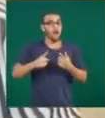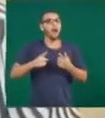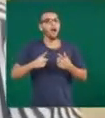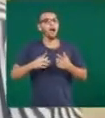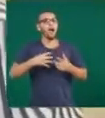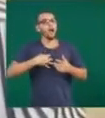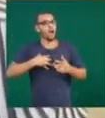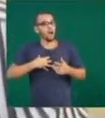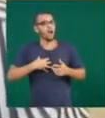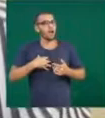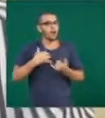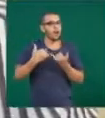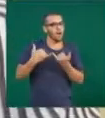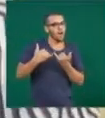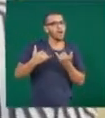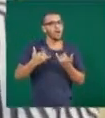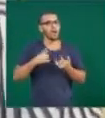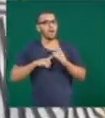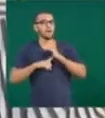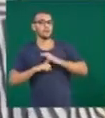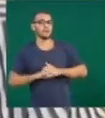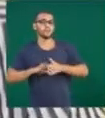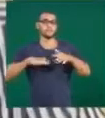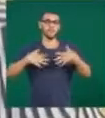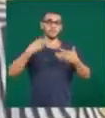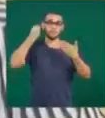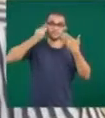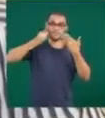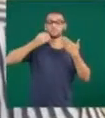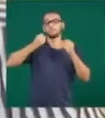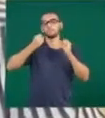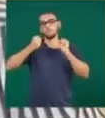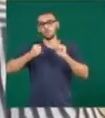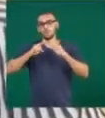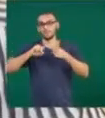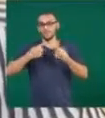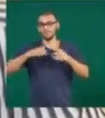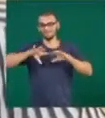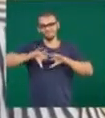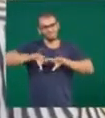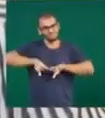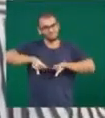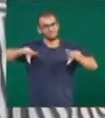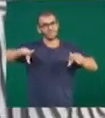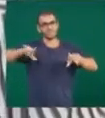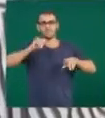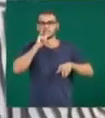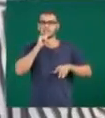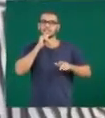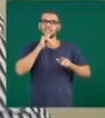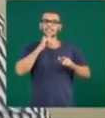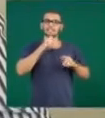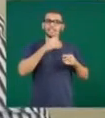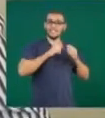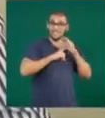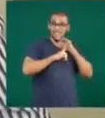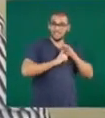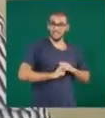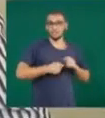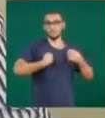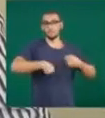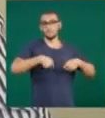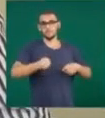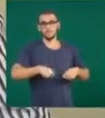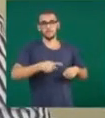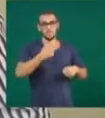o psiquiatra, isso pode acontecer, mas são duas situações diferentes, pois para fechar o diagnóstico de depressão, é preciso que o